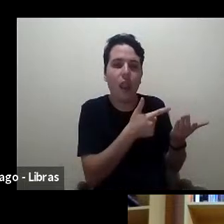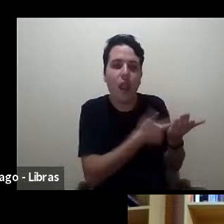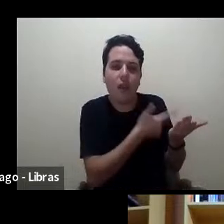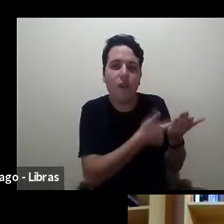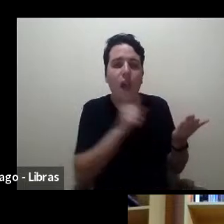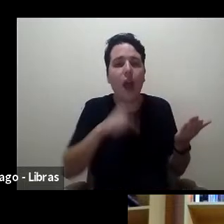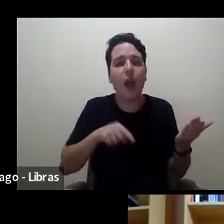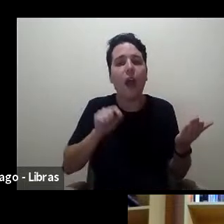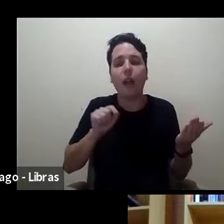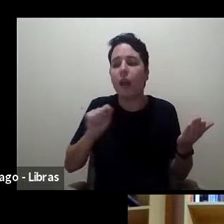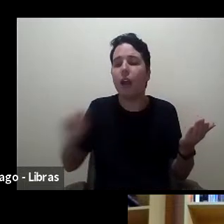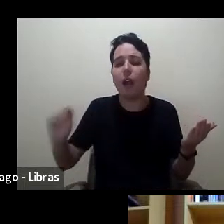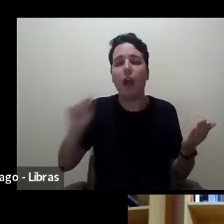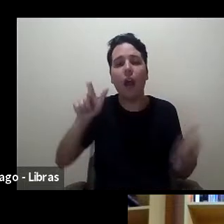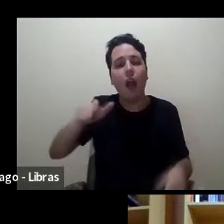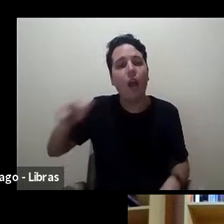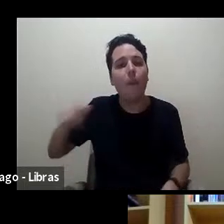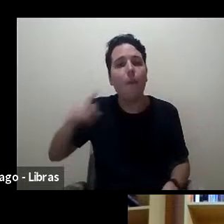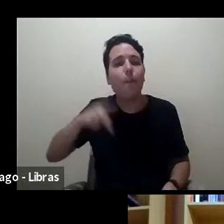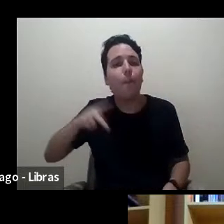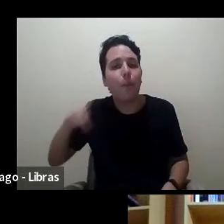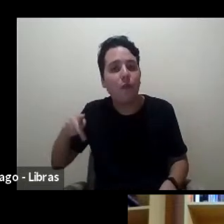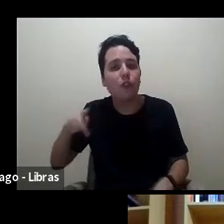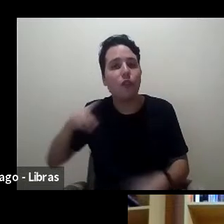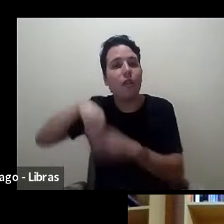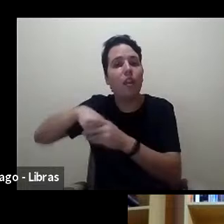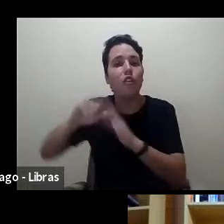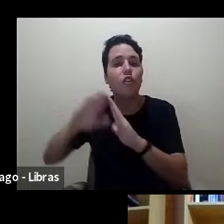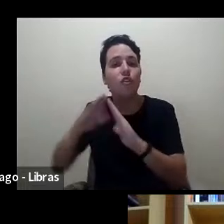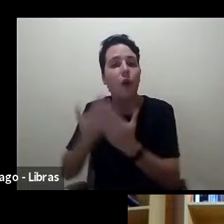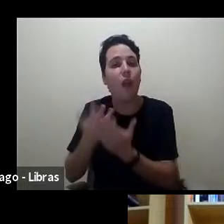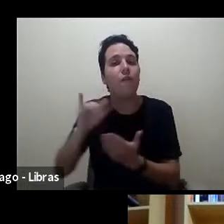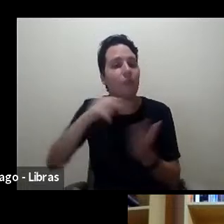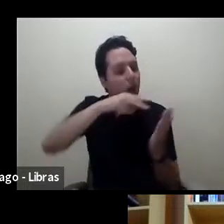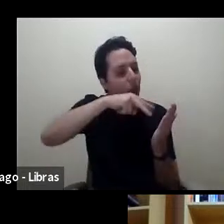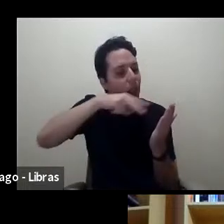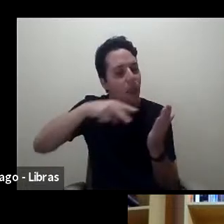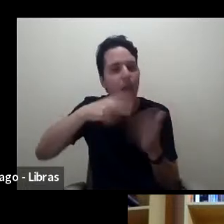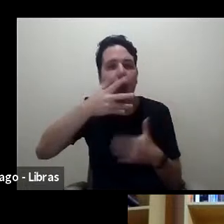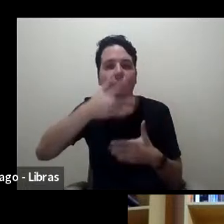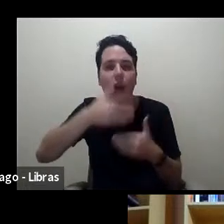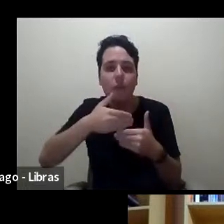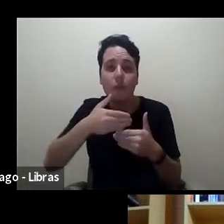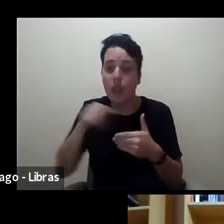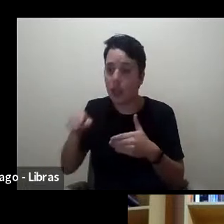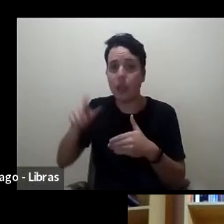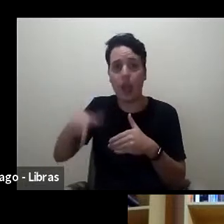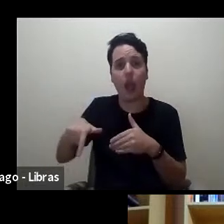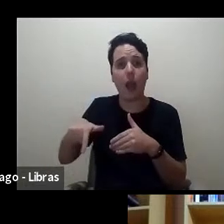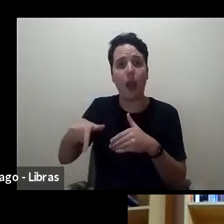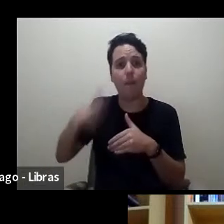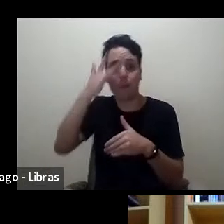lidas pelas professoras, pelos professores nas escolas. Essa é uma audiência muito importante. importante. Então,